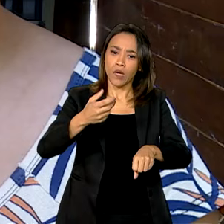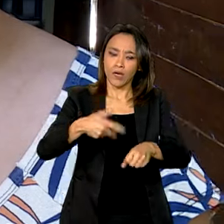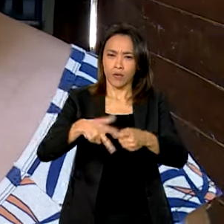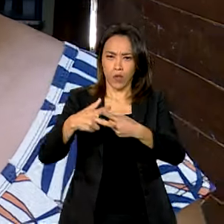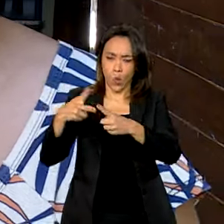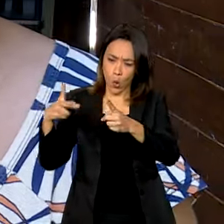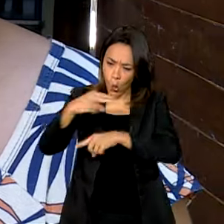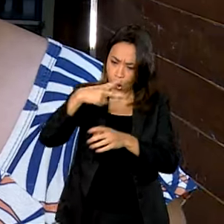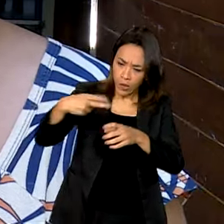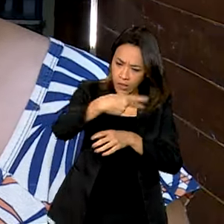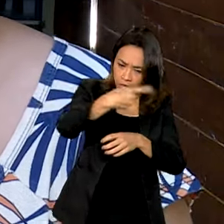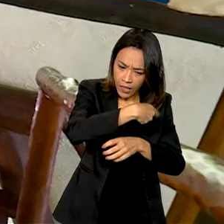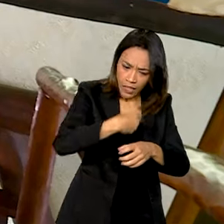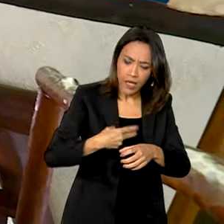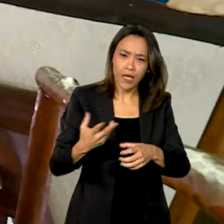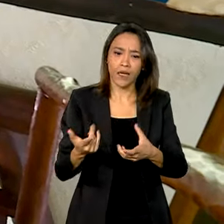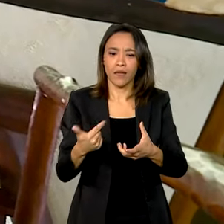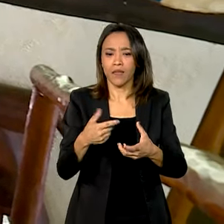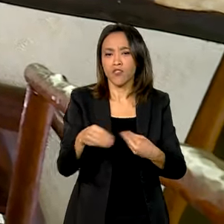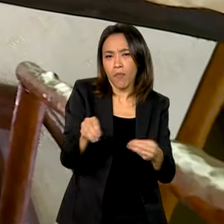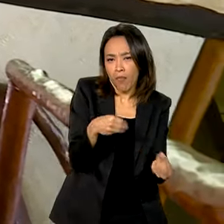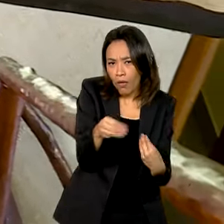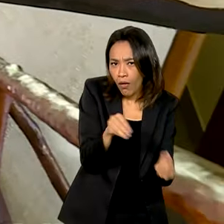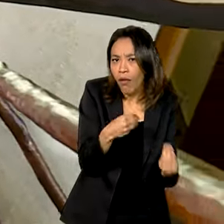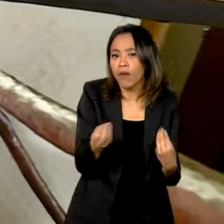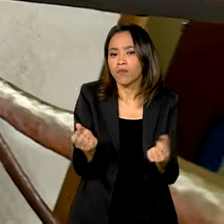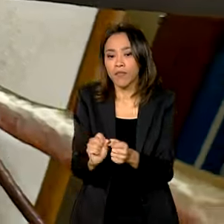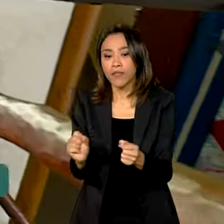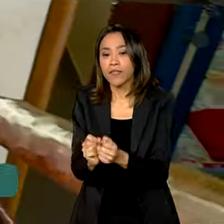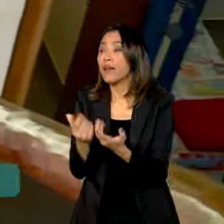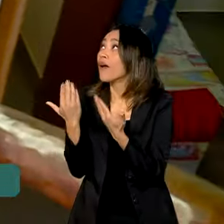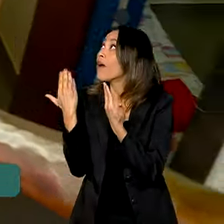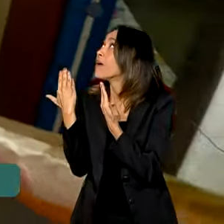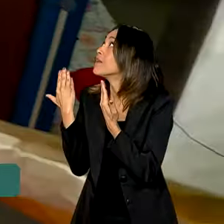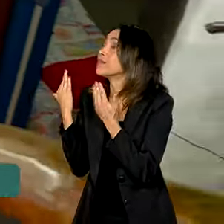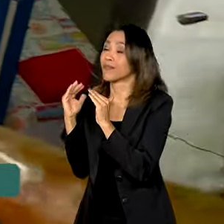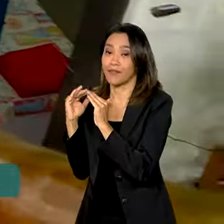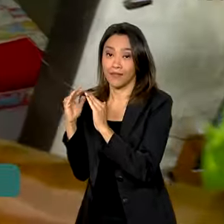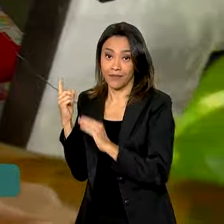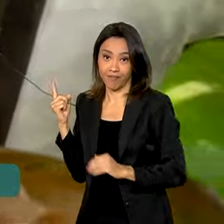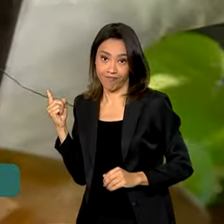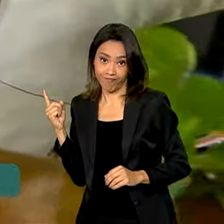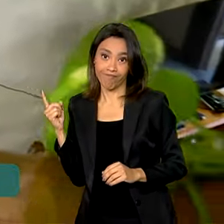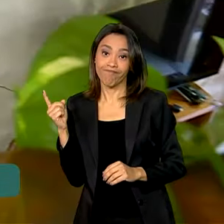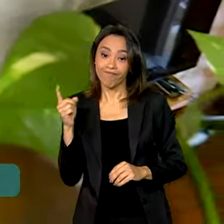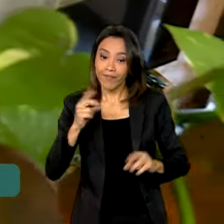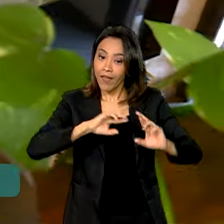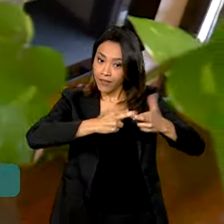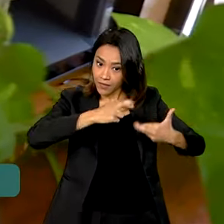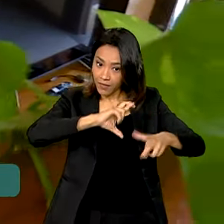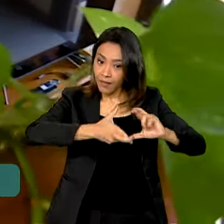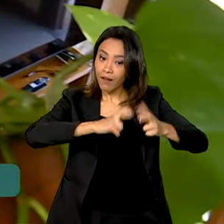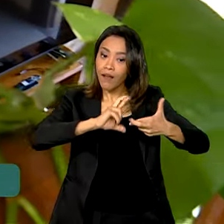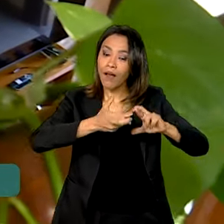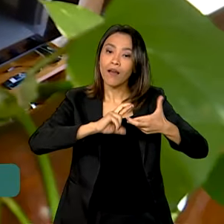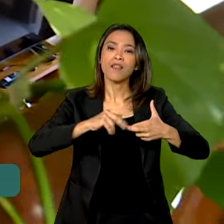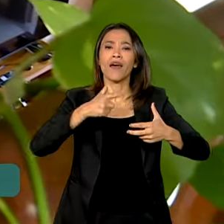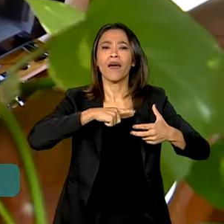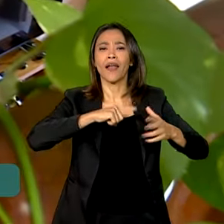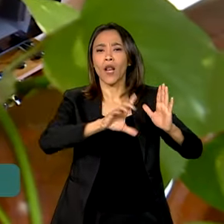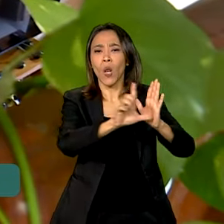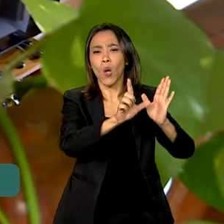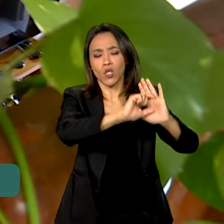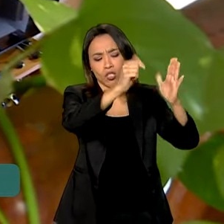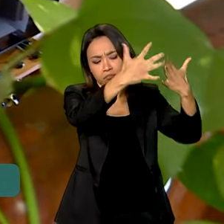Muitas eu não consegui aproveitar para fazer essa casa. Muitos materiais eram de lojas de demolição.